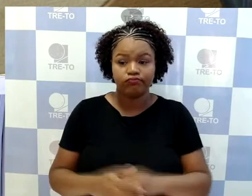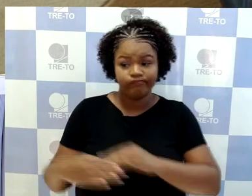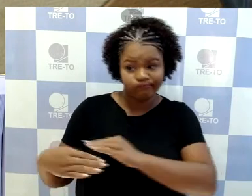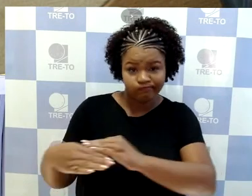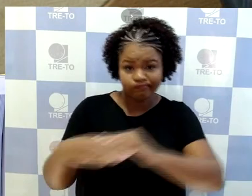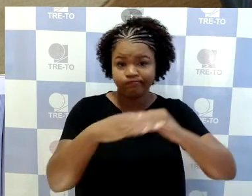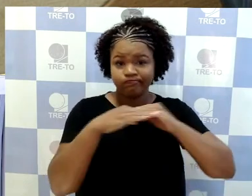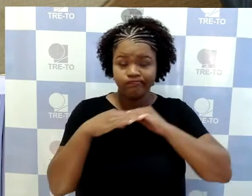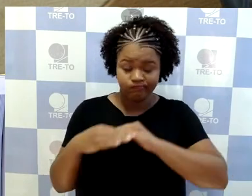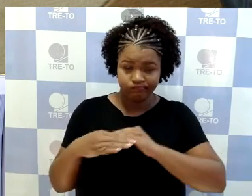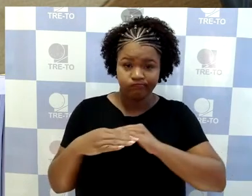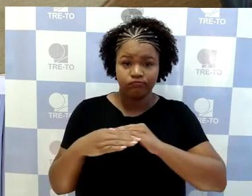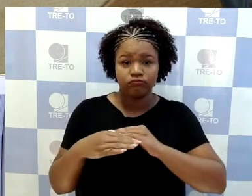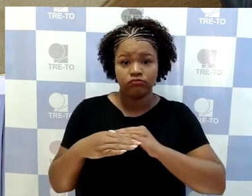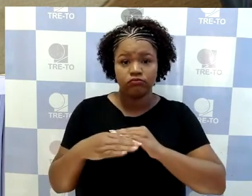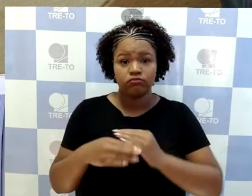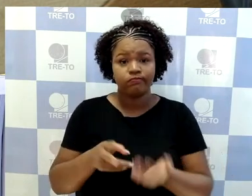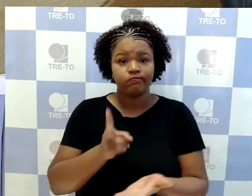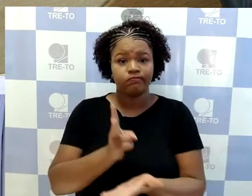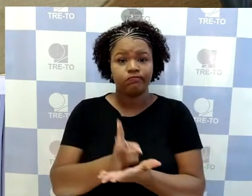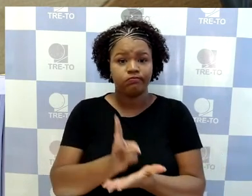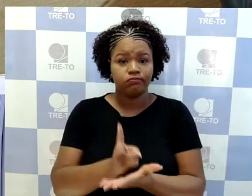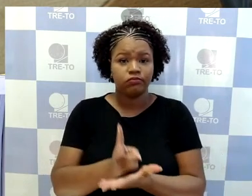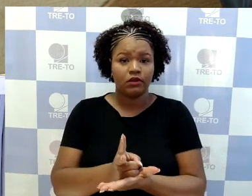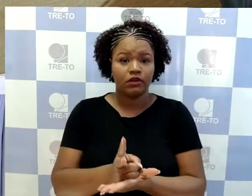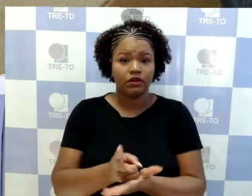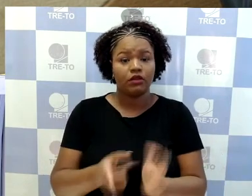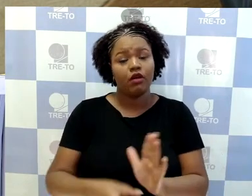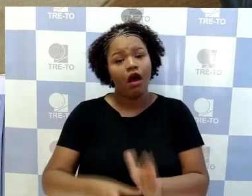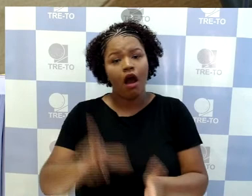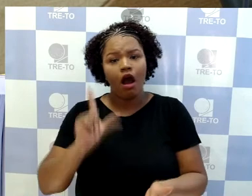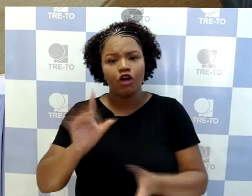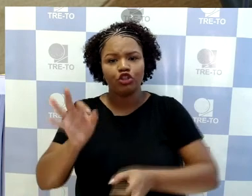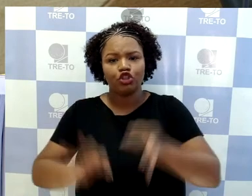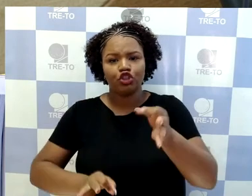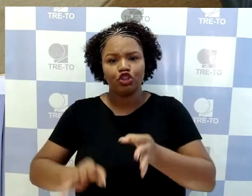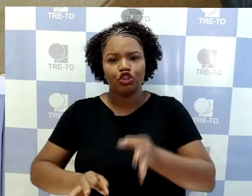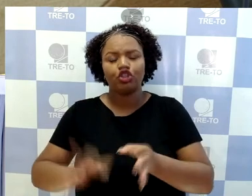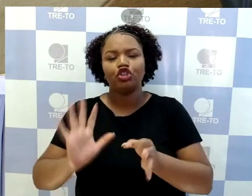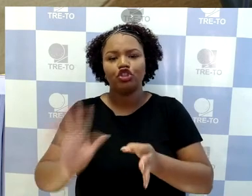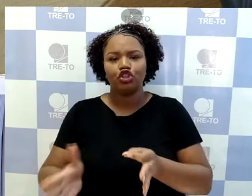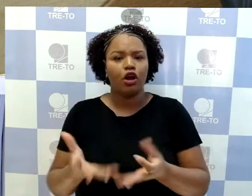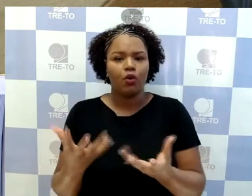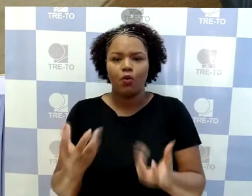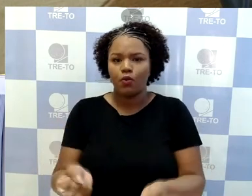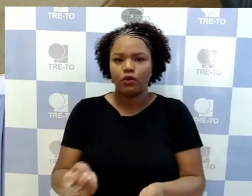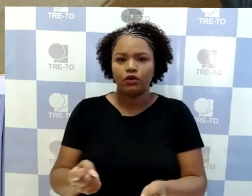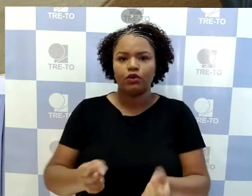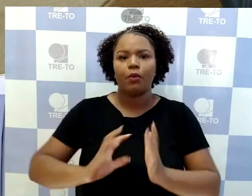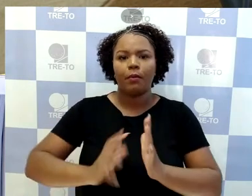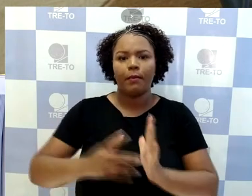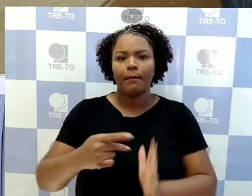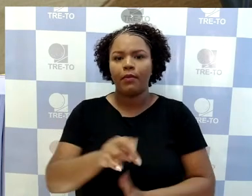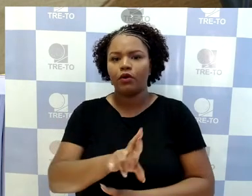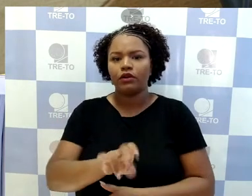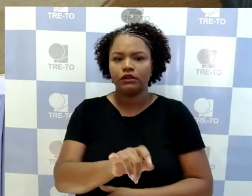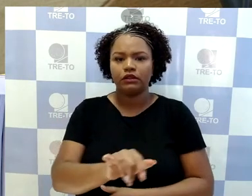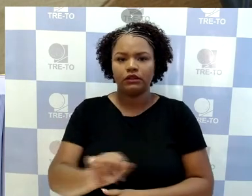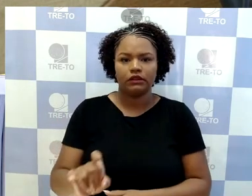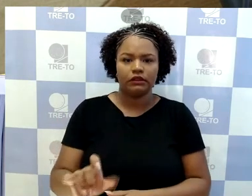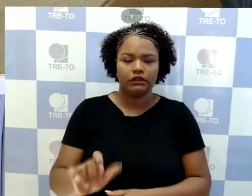para manter a sentença que desaprovou as contas anuais da Comissão Provisória do Partido Progressista do Rio da Conceição,